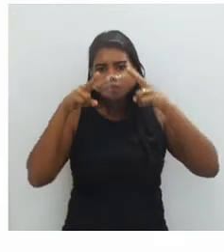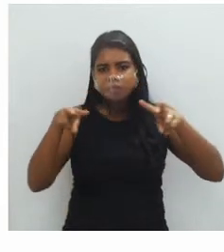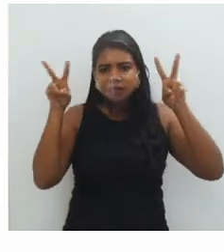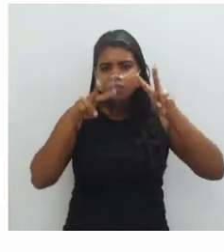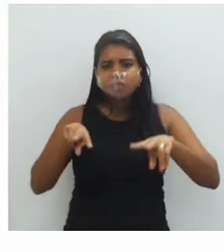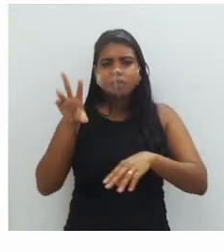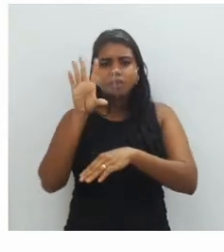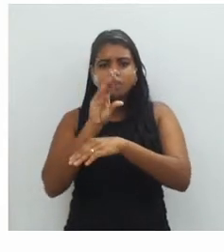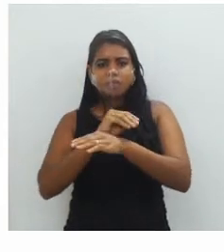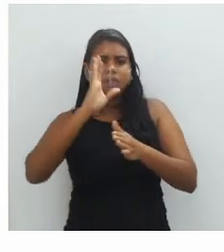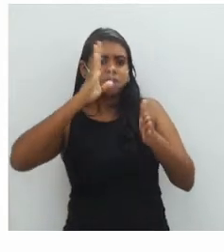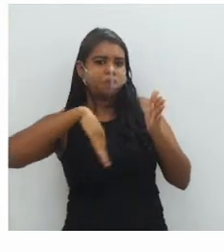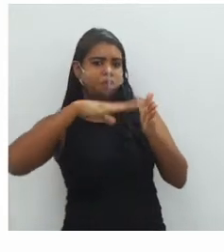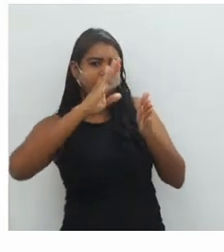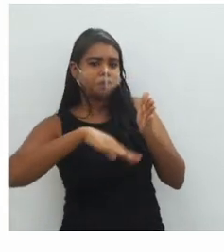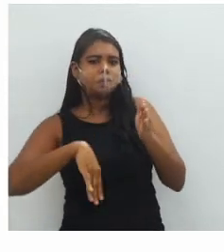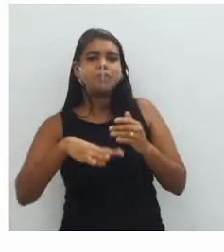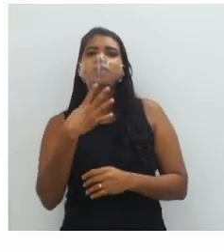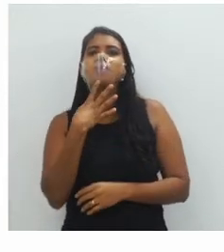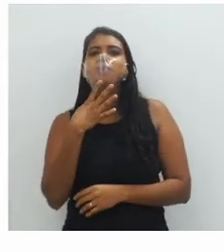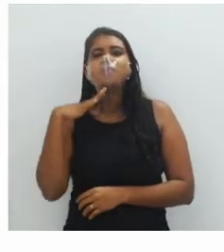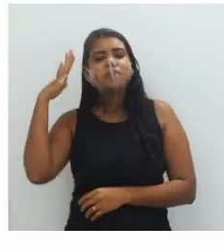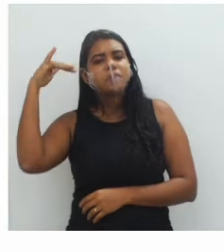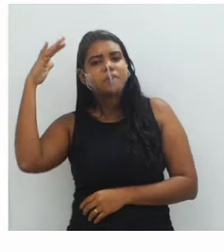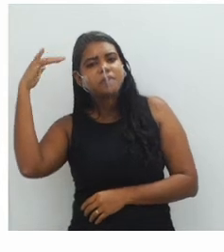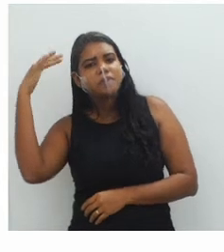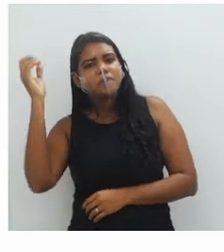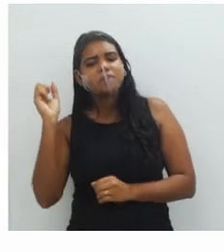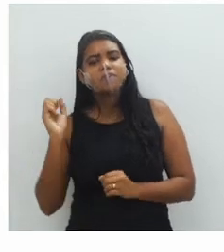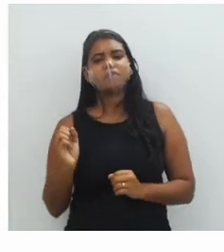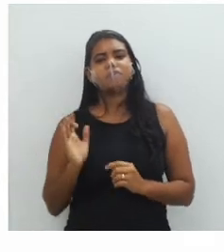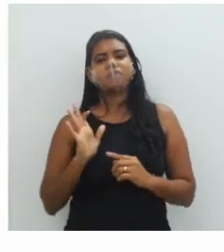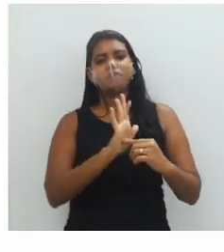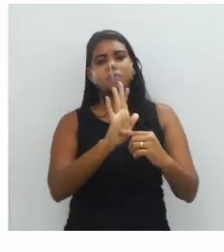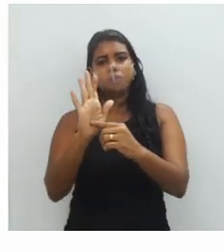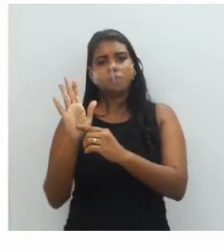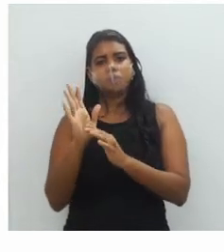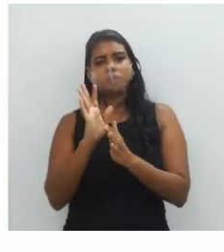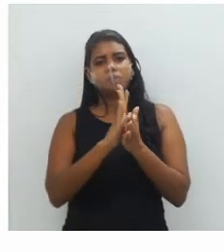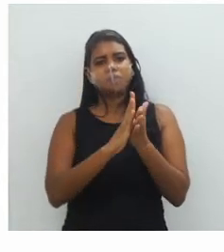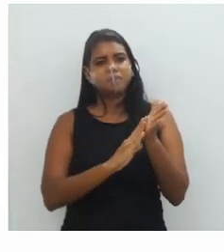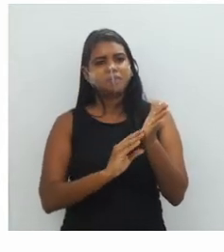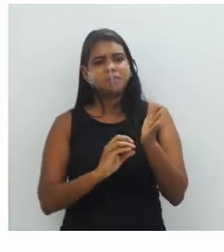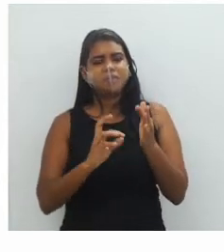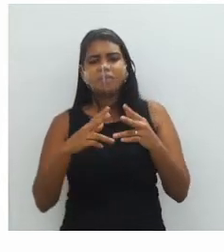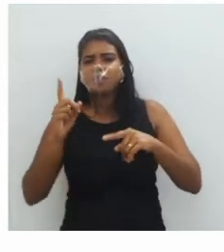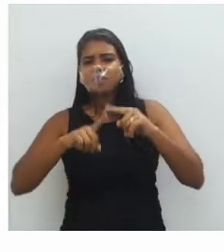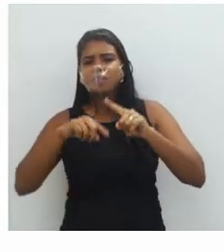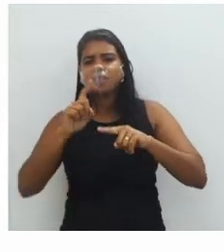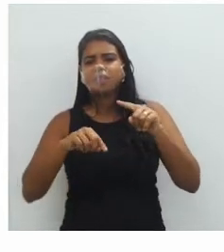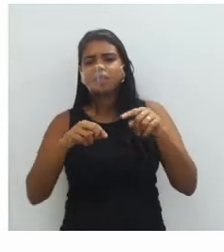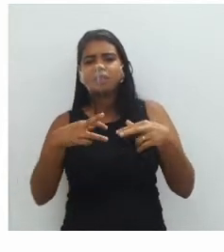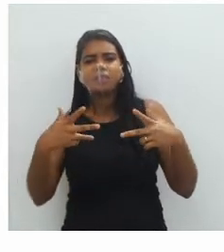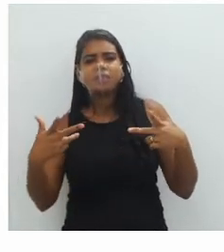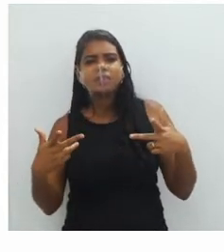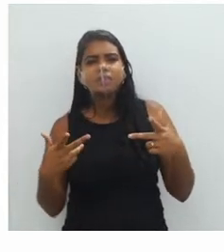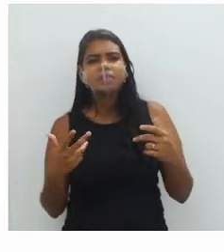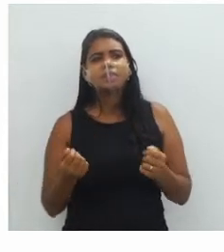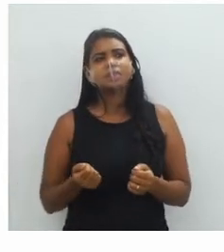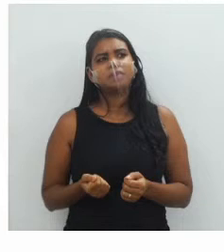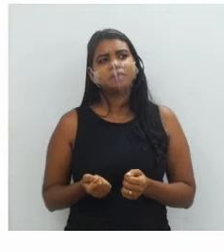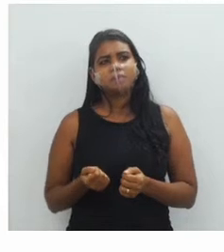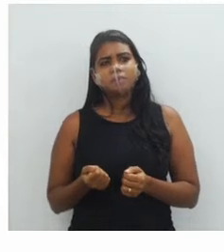fotógrafo e pintor. E é conhecido por explorar texturas através de materiais inusitados em sua obra, como